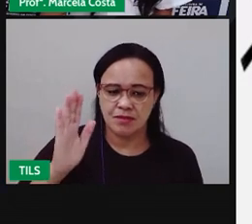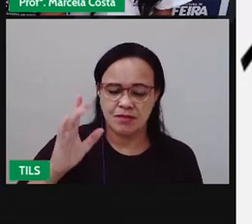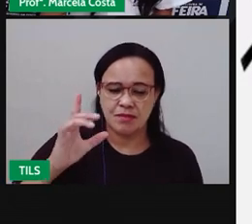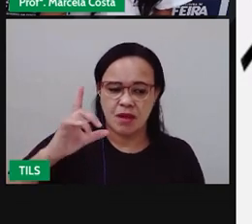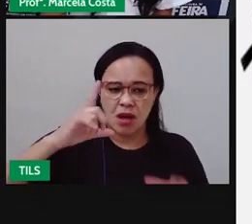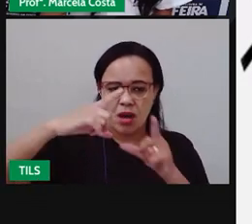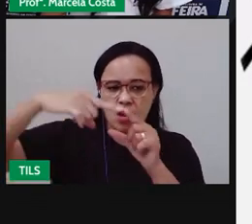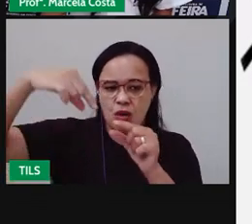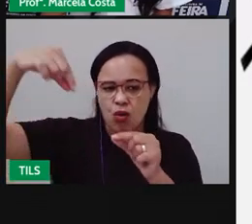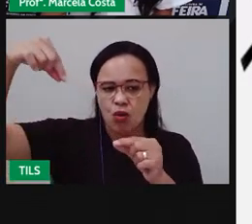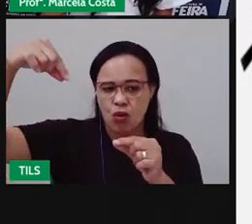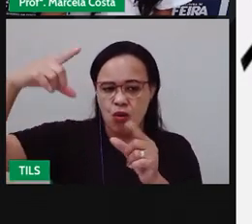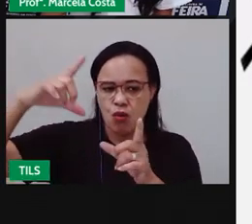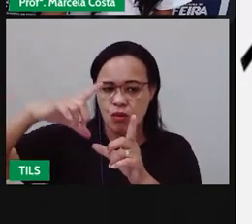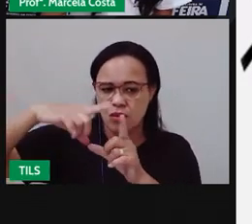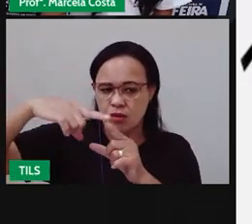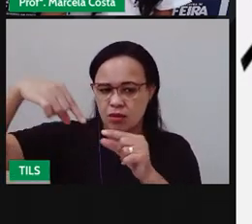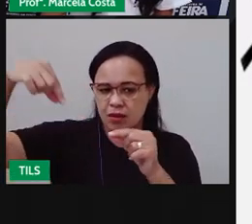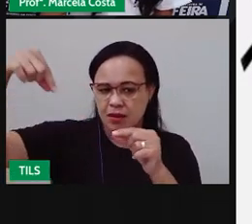Lua.